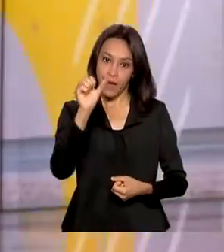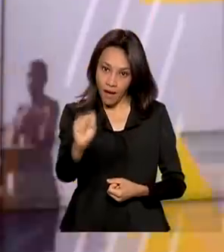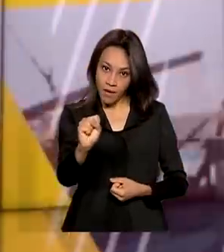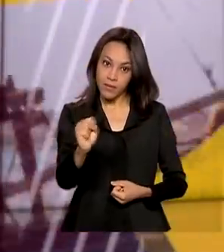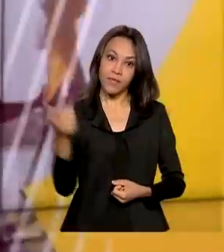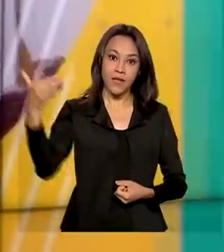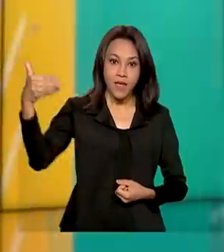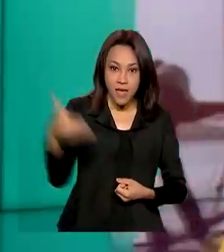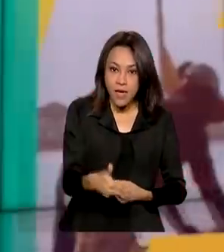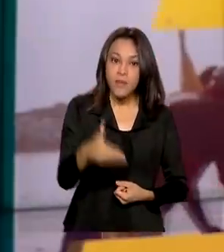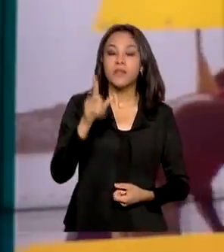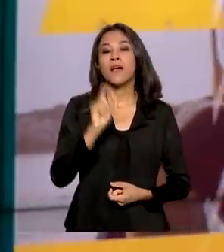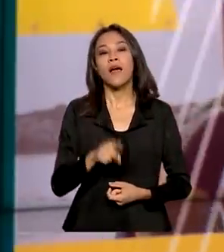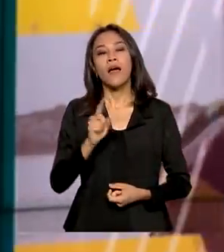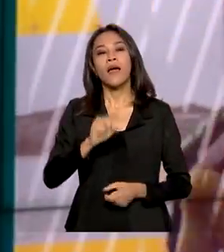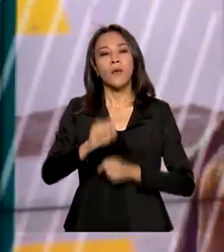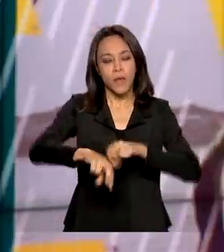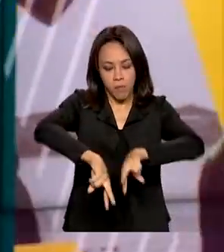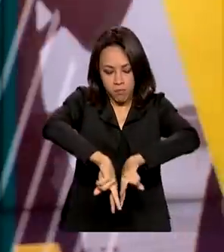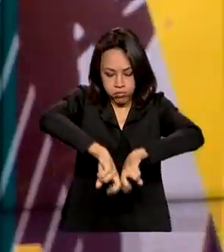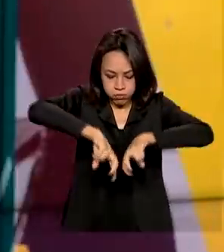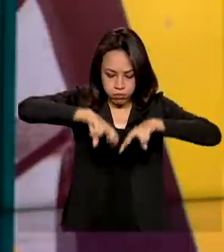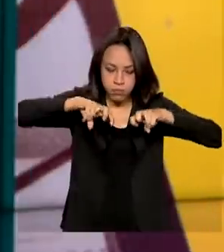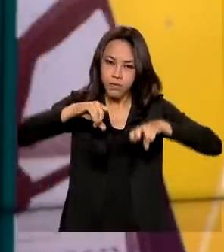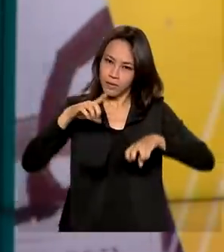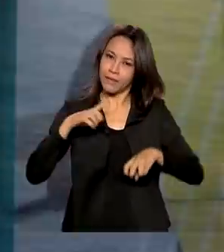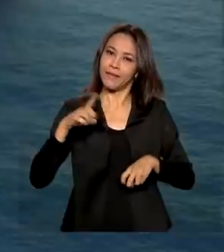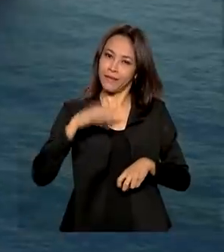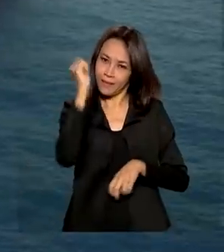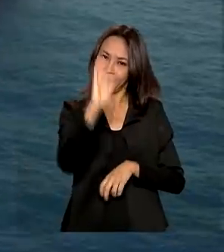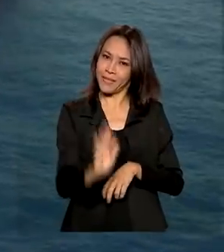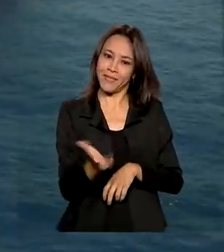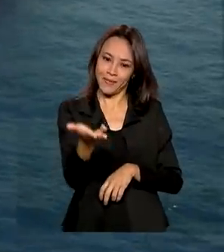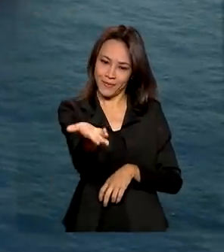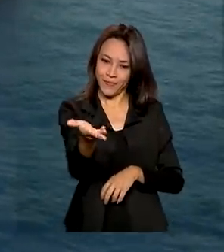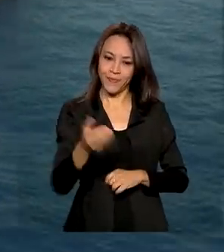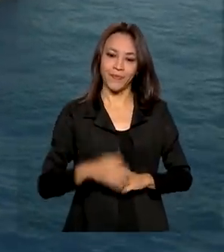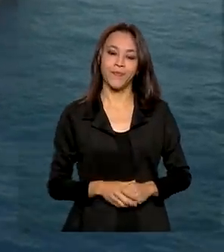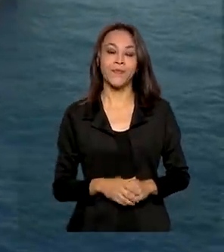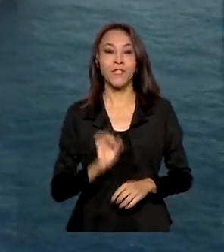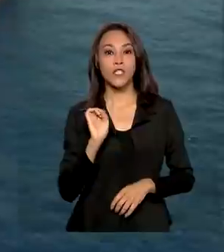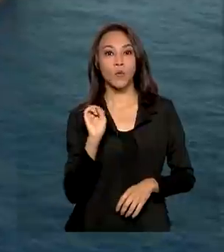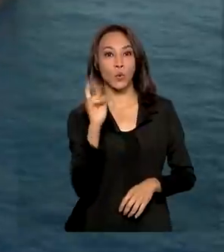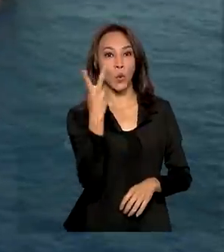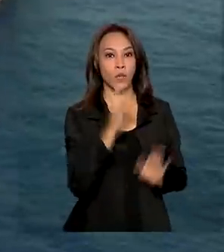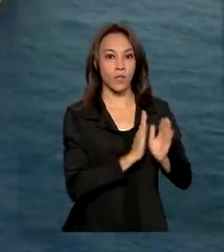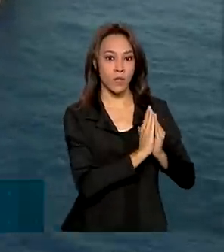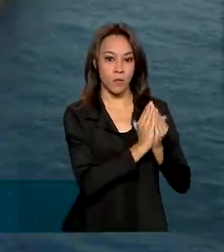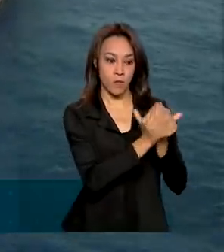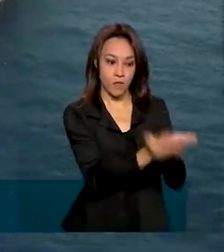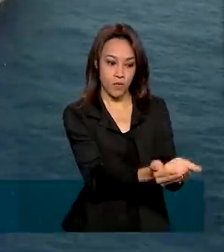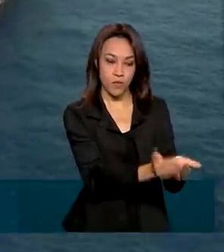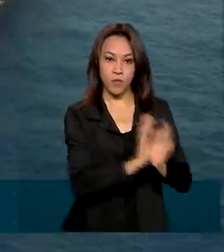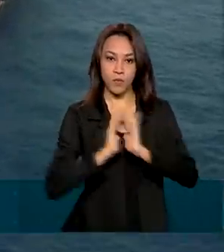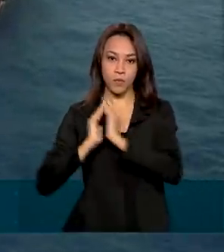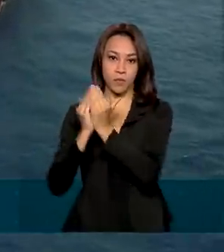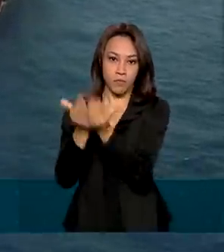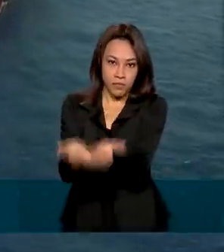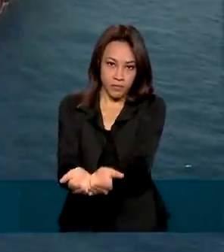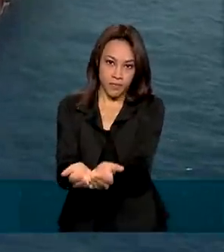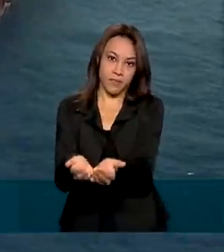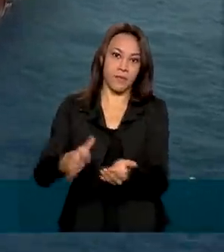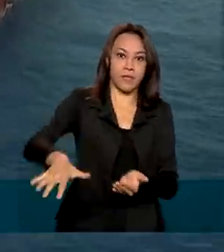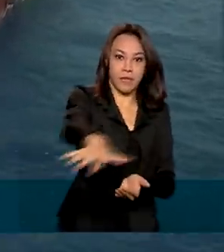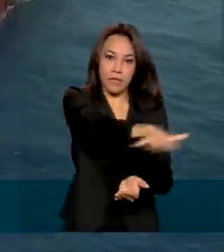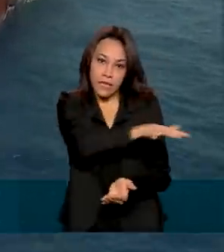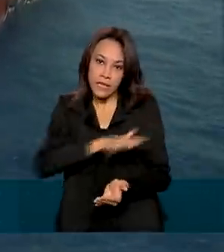Este é um dos regimes de exploração que existem no país. São dois campos de petróleo que estão localizados na Bacia